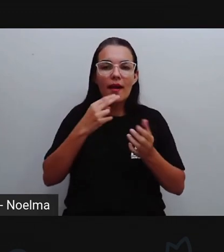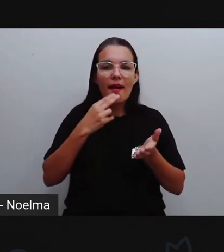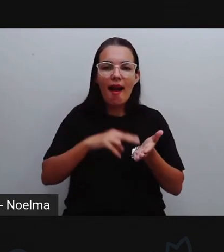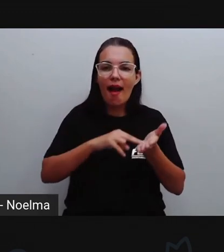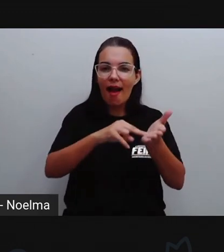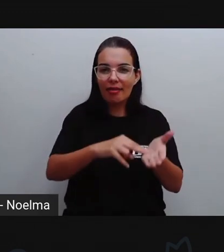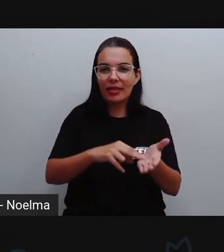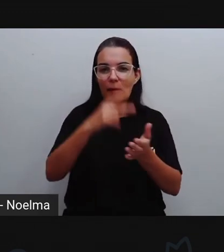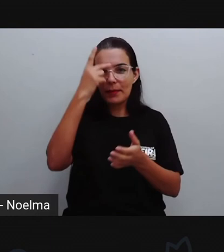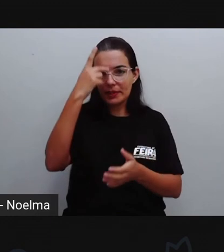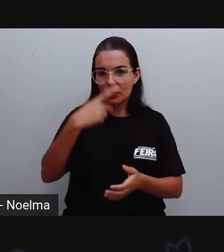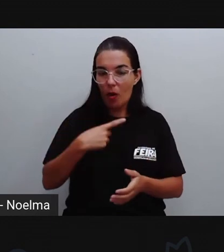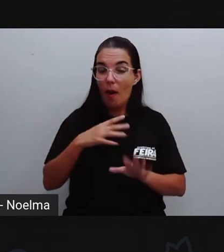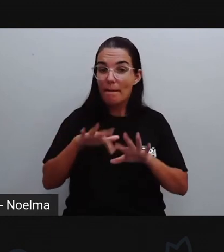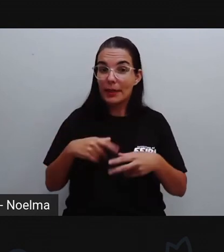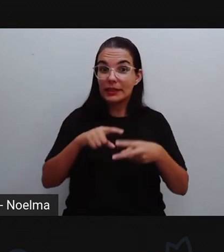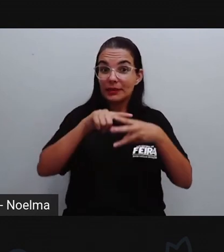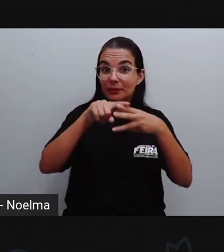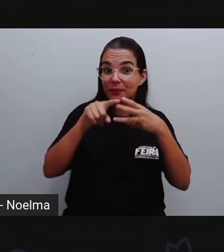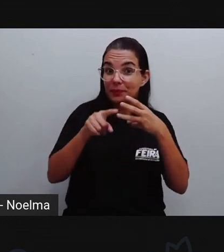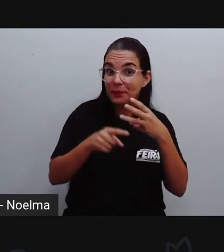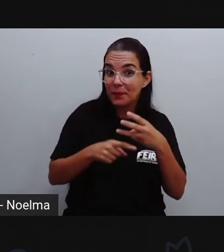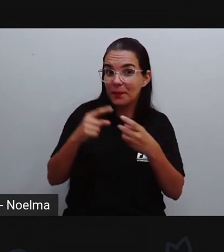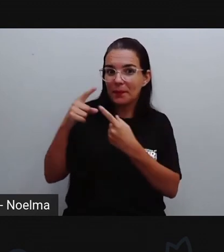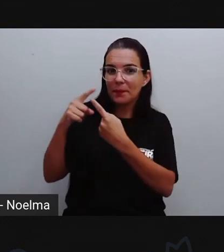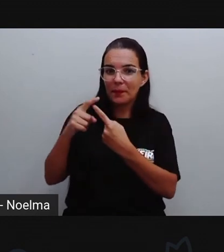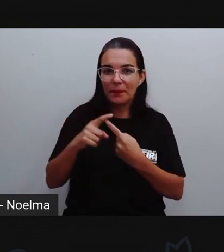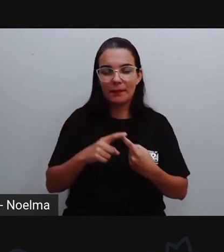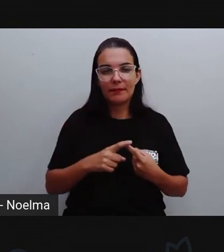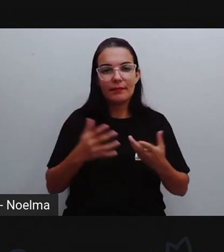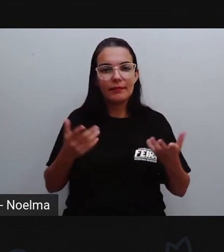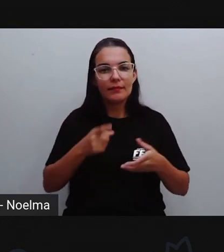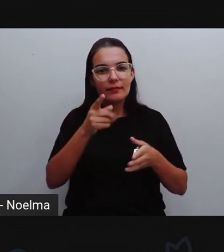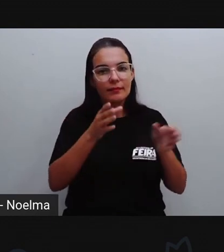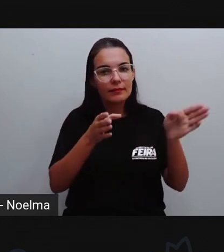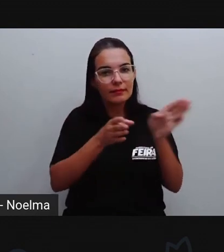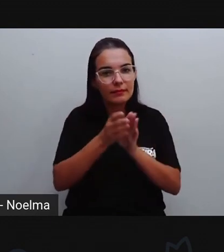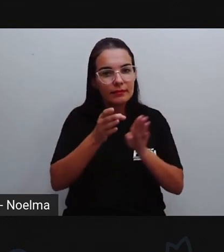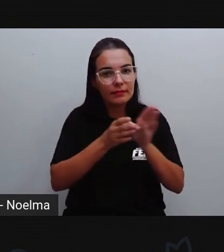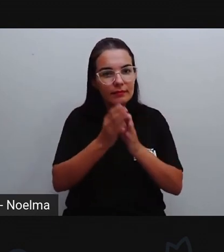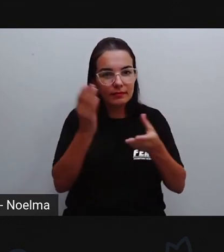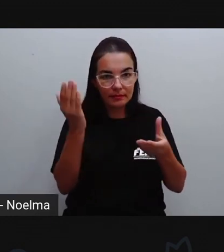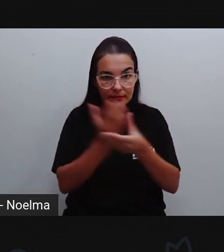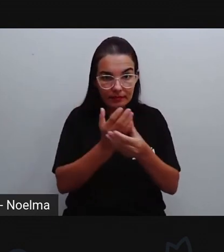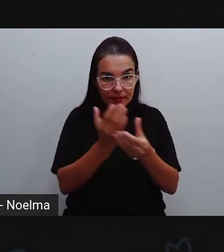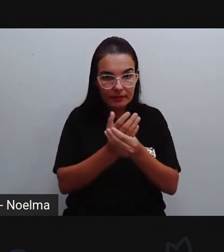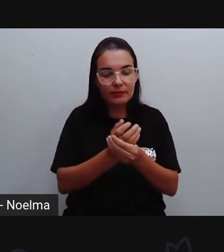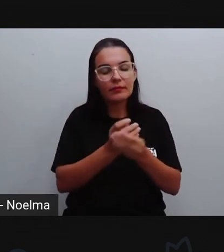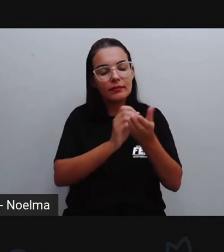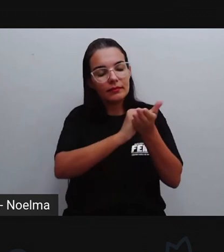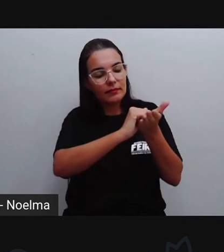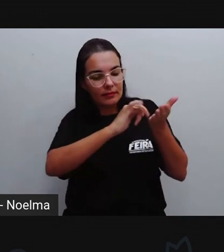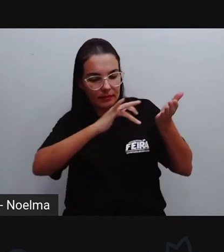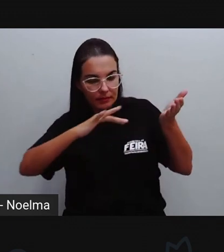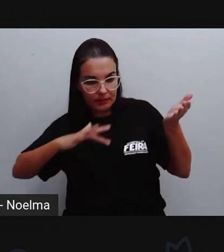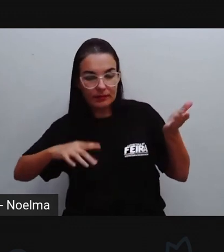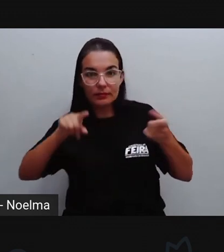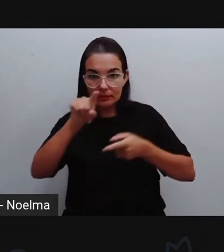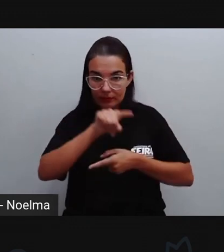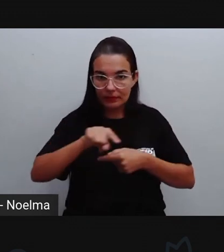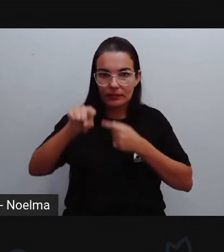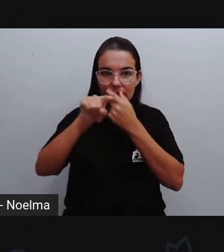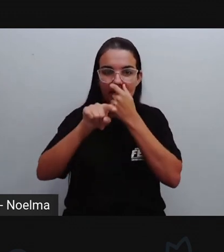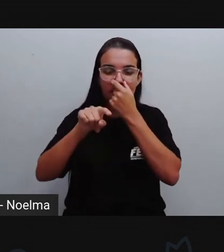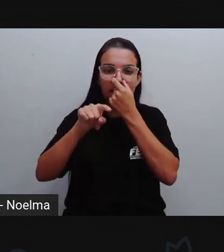os tipos de carta agora vocês vão pegar o percurso pedagógico de vocês vão ler direitinho as orientações que foram